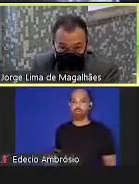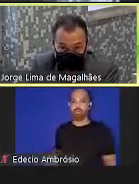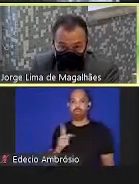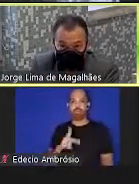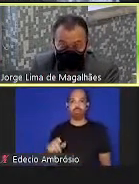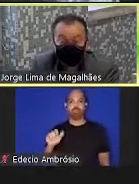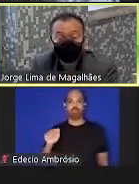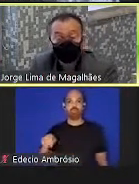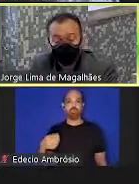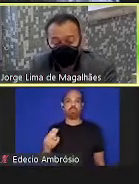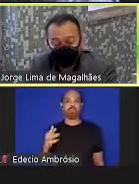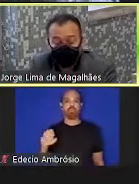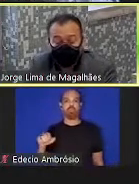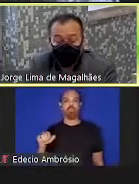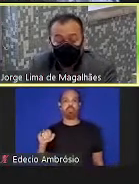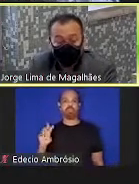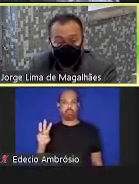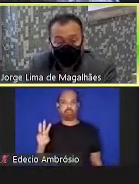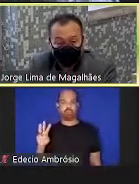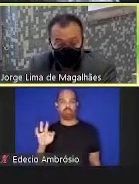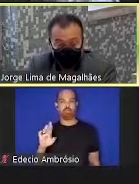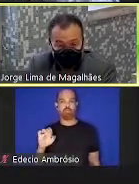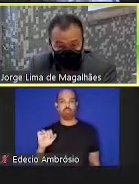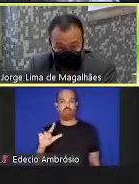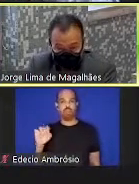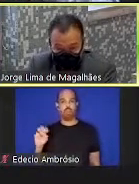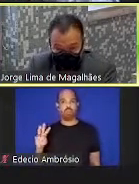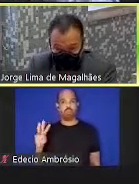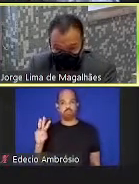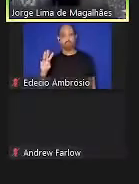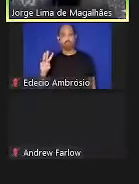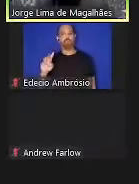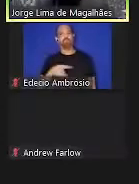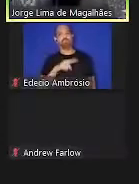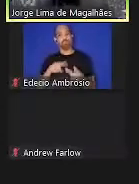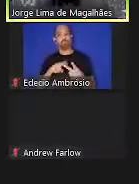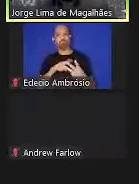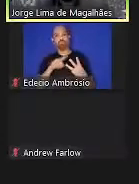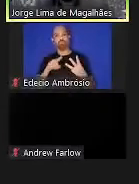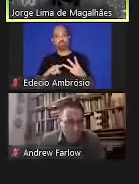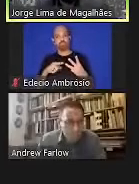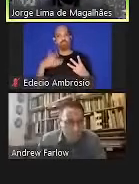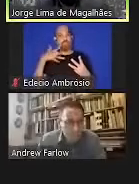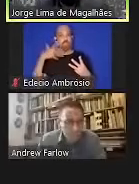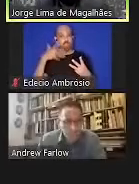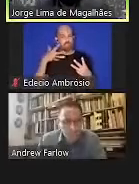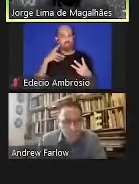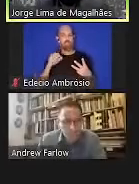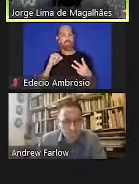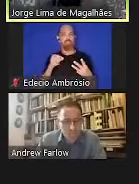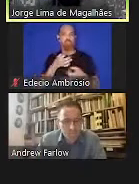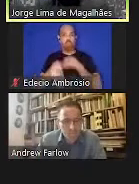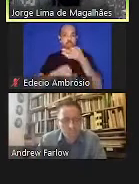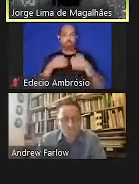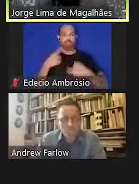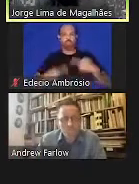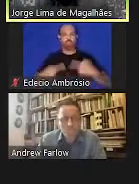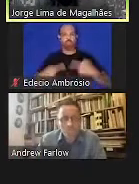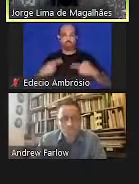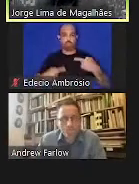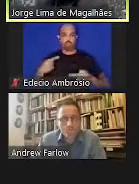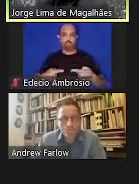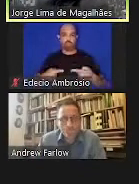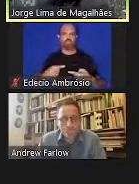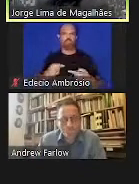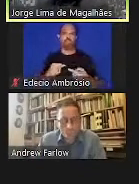Andrew Farley. Seguidamente, às apresentações dos dois palestrantes, nós seguiremos aos comentários e discussões, que